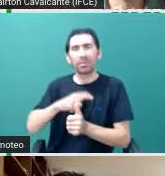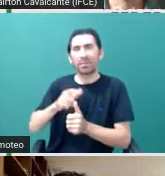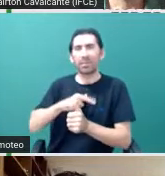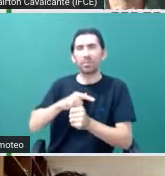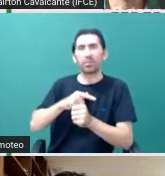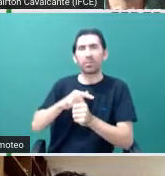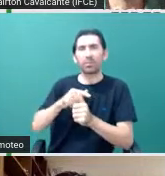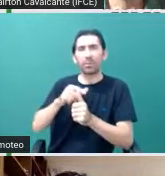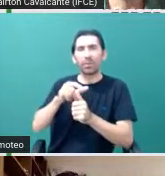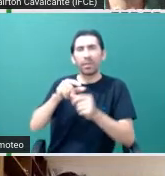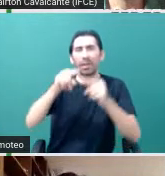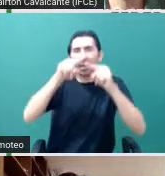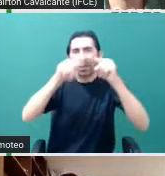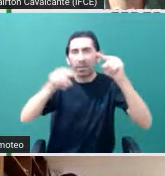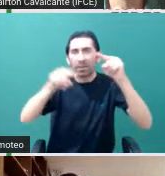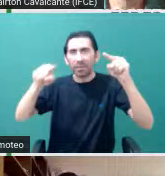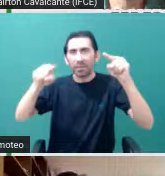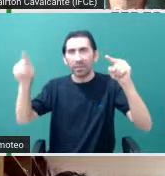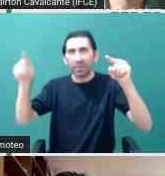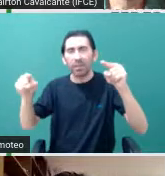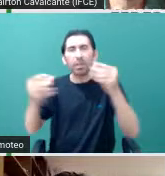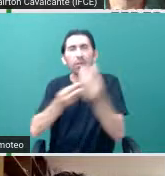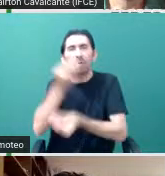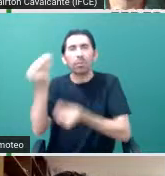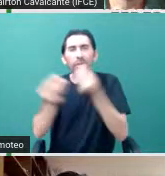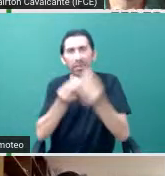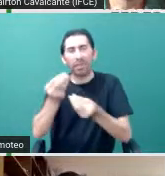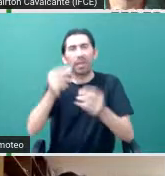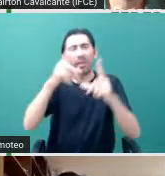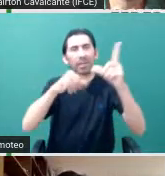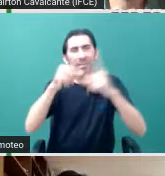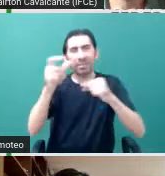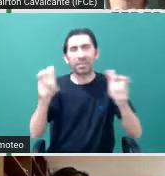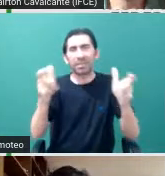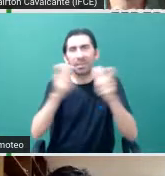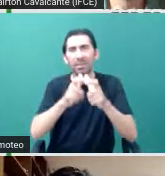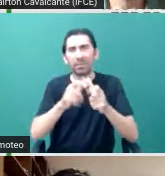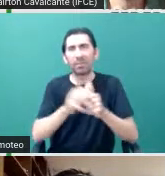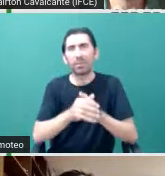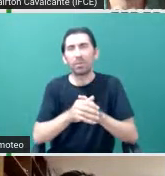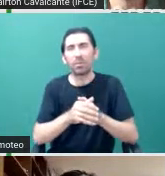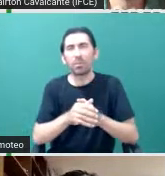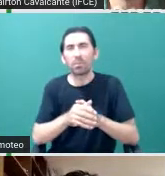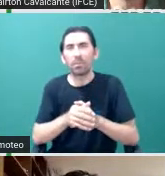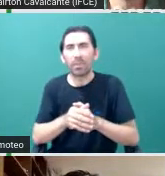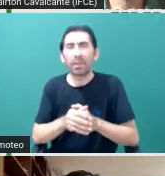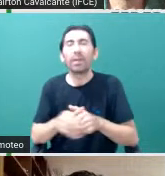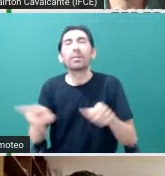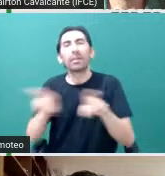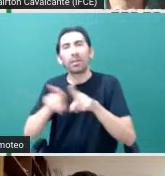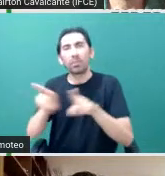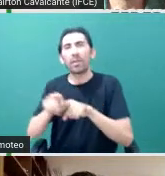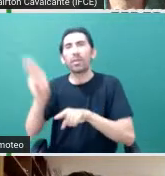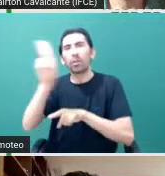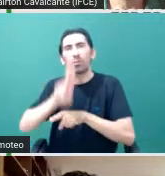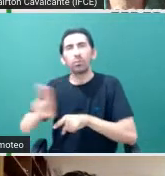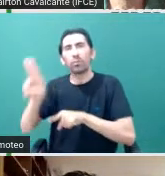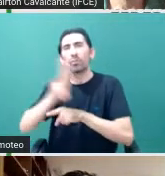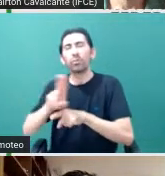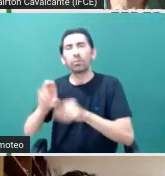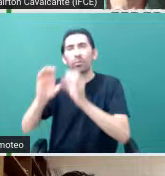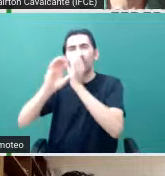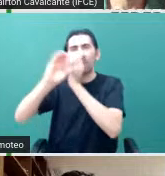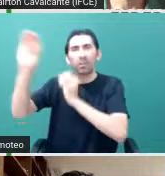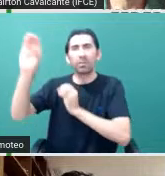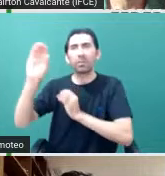que tem, então, a atmosfera de oxigênio. Eu também uso o telescópio espacial Hubble. Então, para